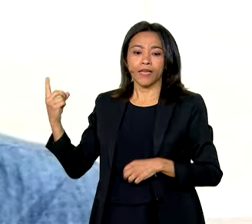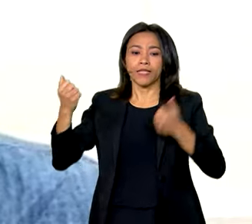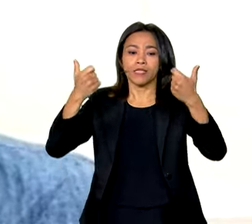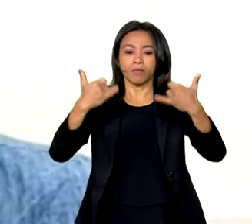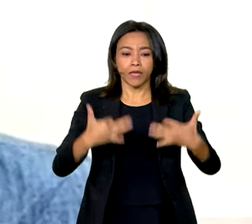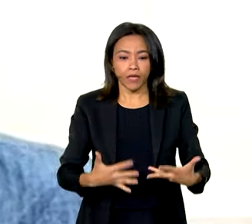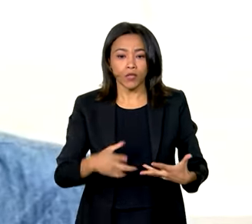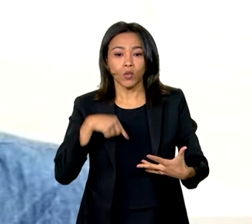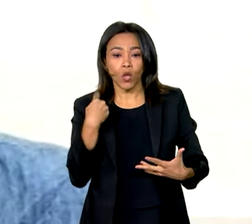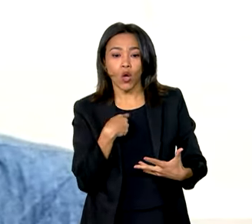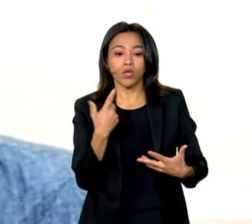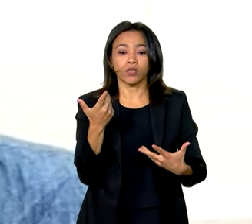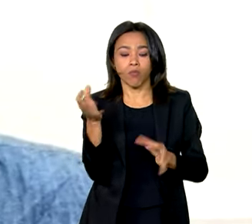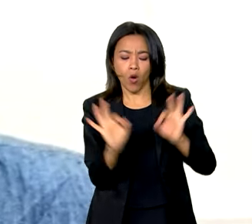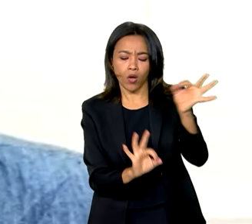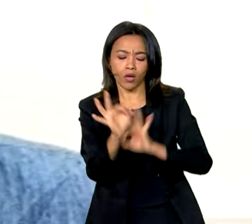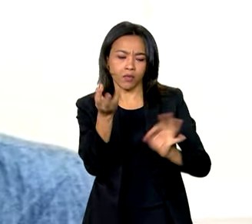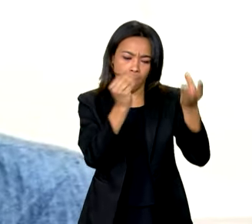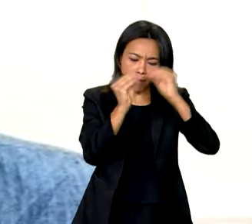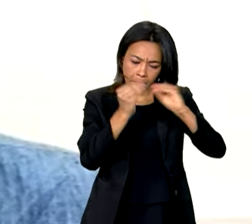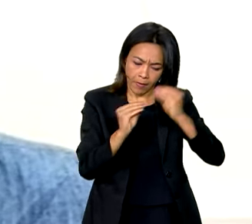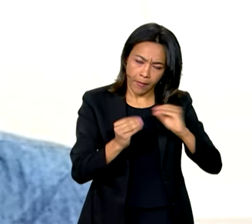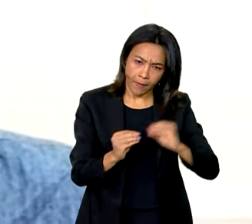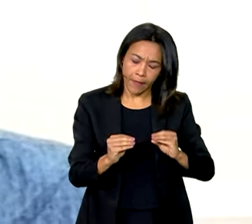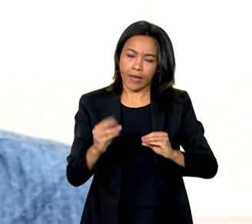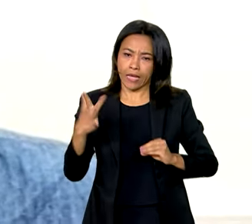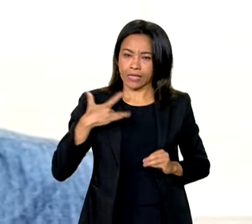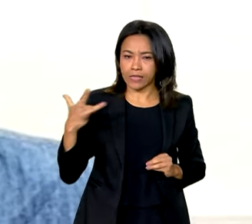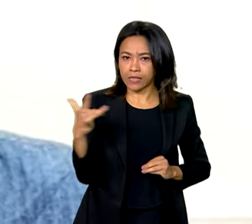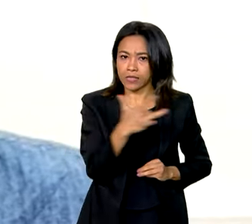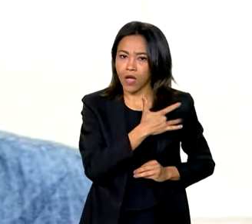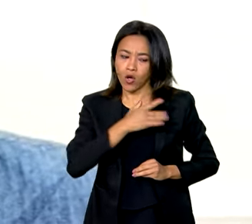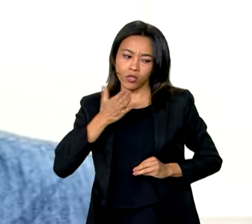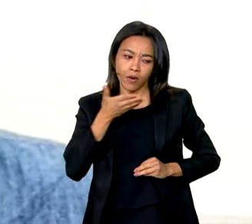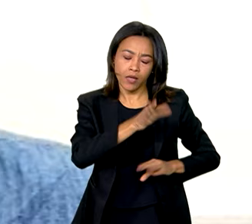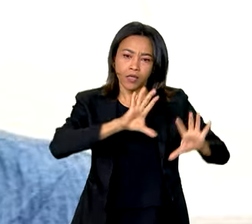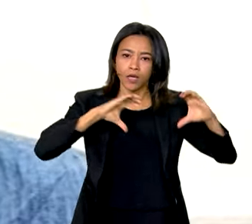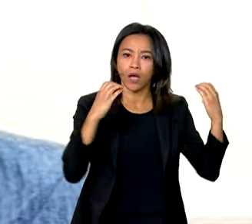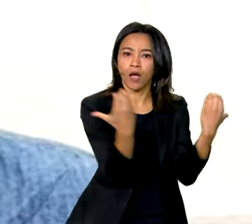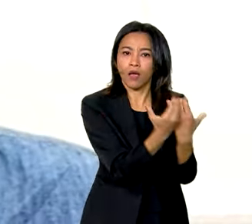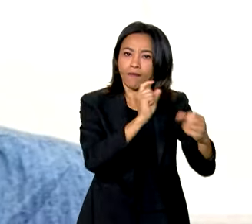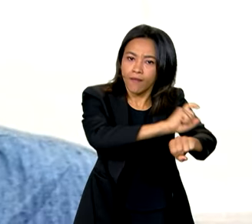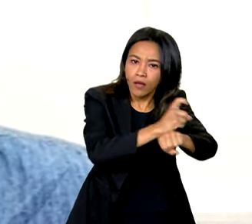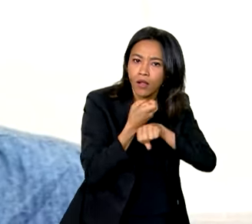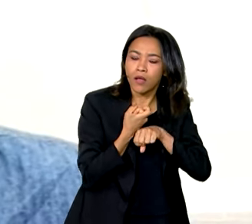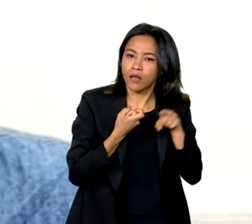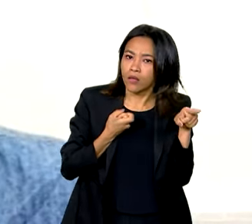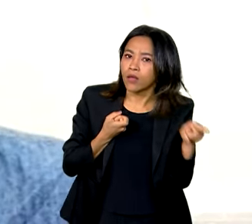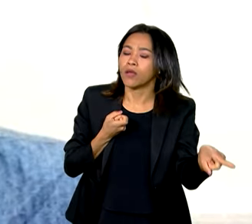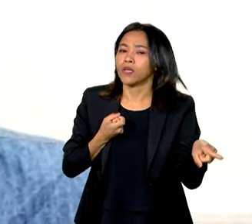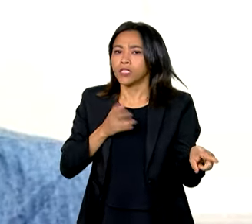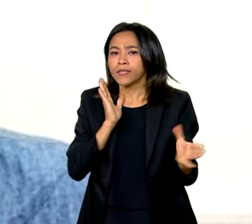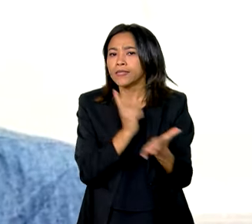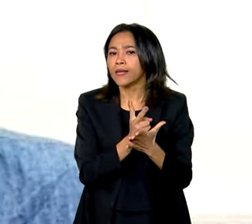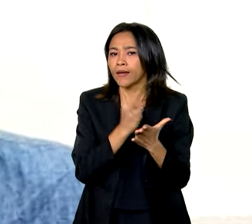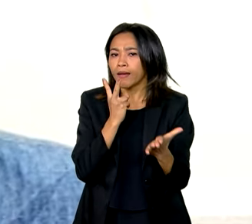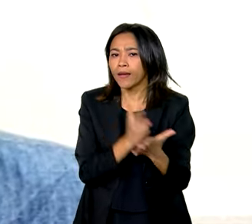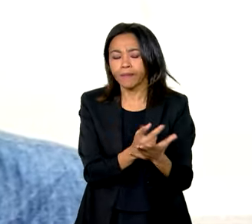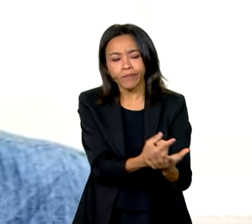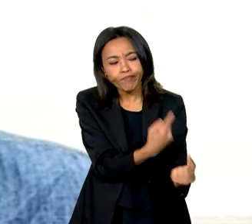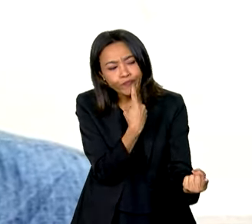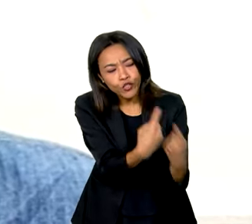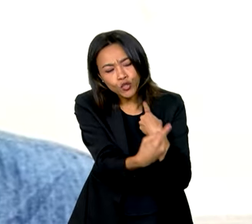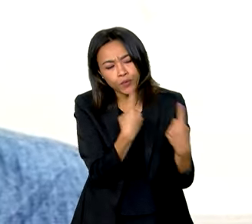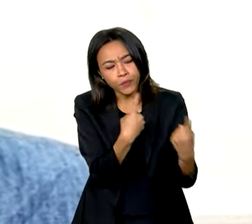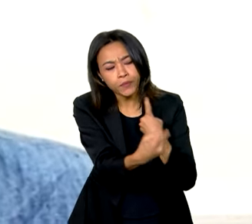construção de mais saúde nos quilombos com a comunidade quilombola, dialogando com as lideranças